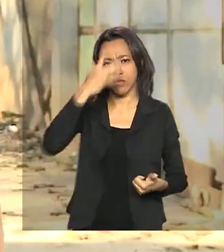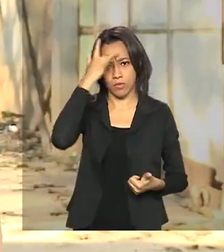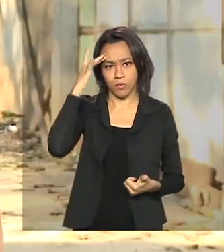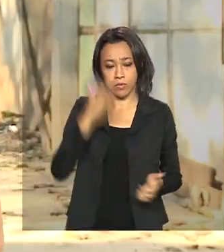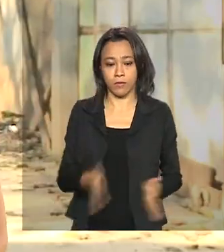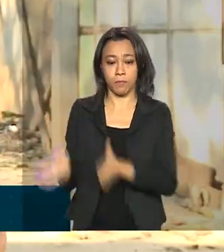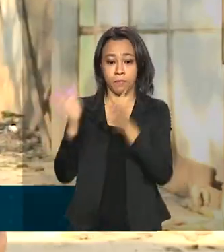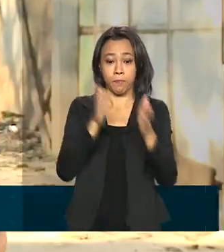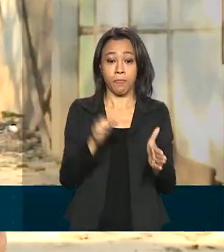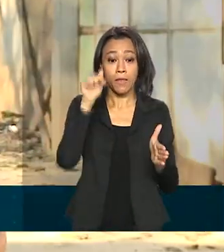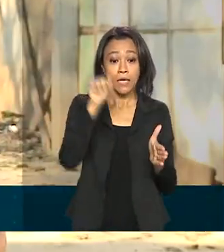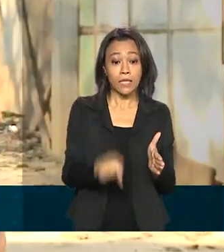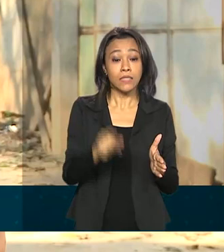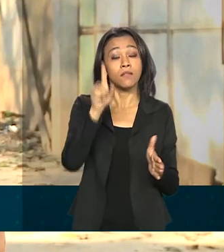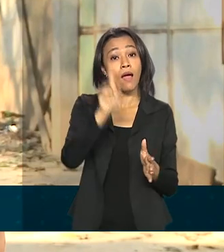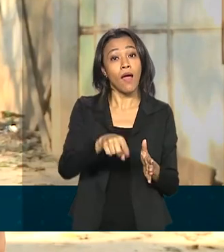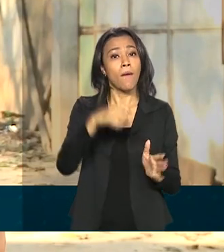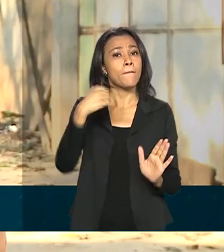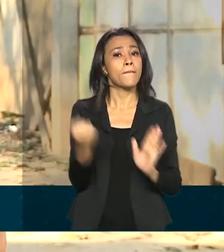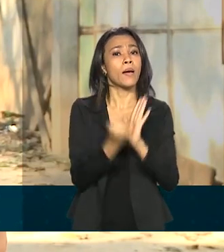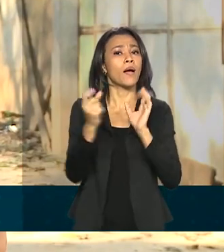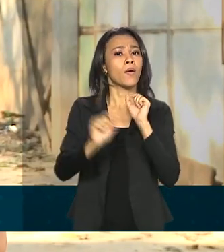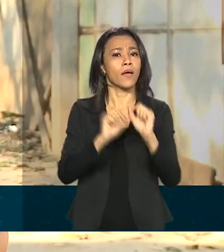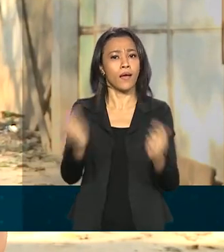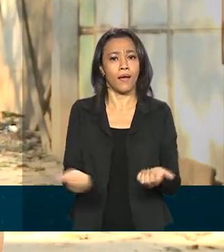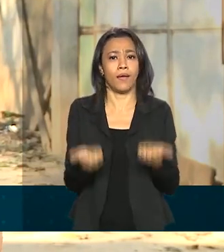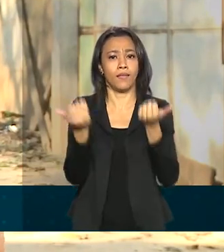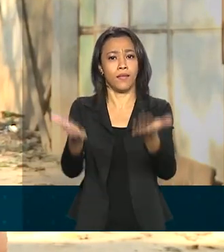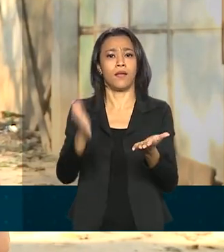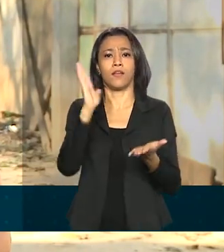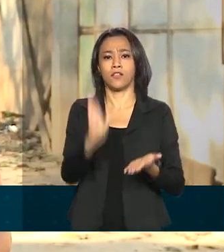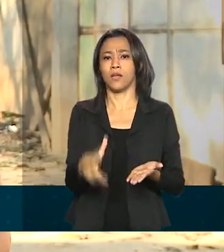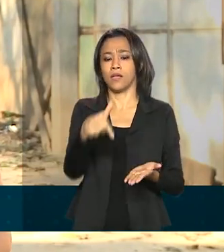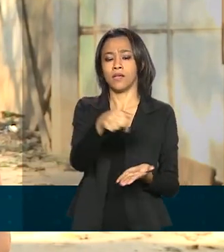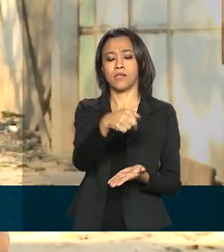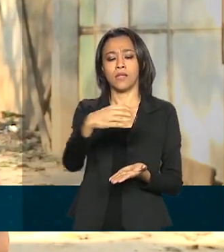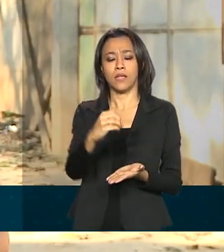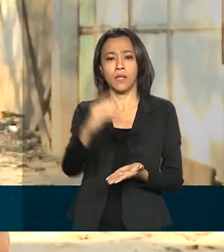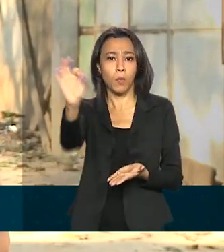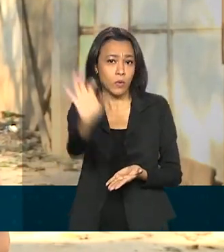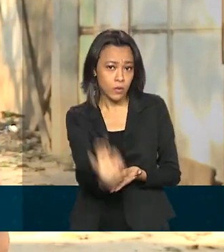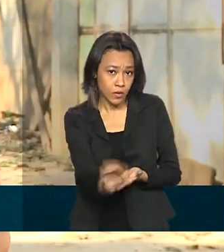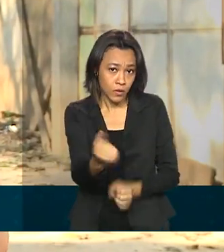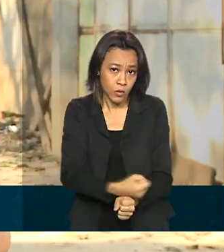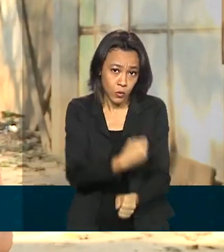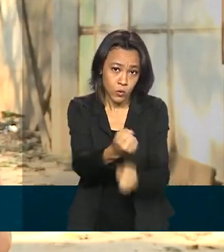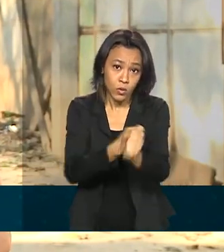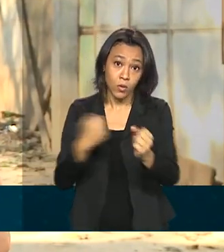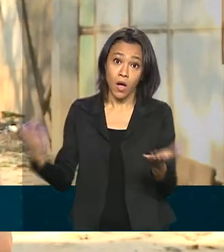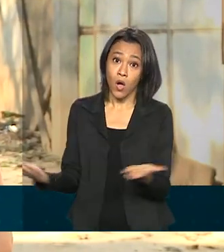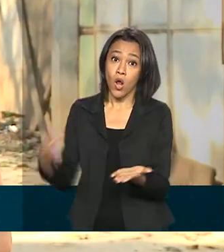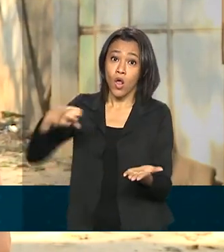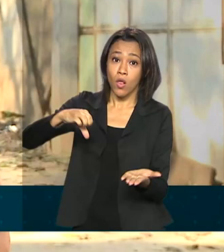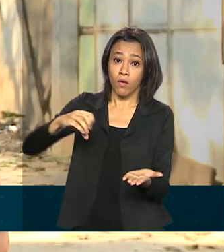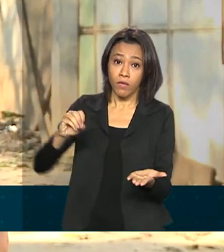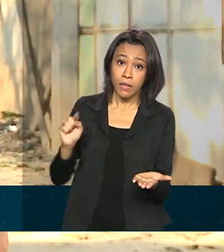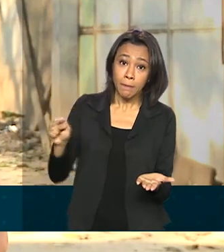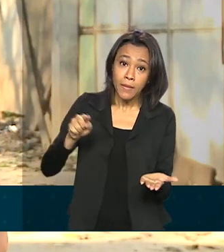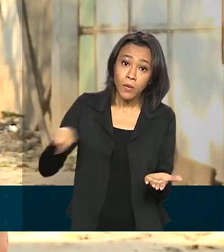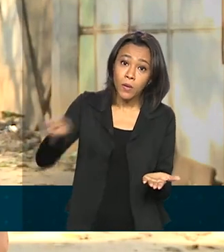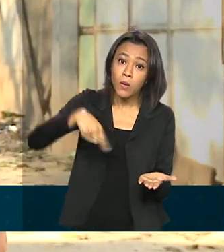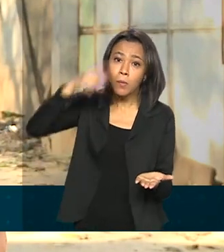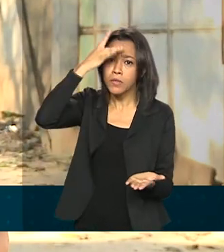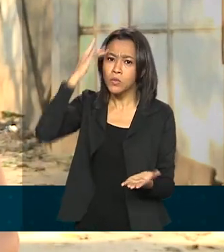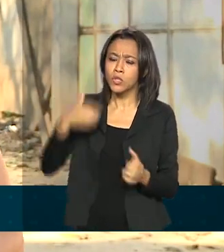etapa marca a entrega de 70% das obras. A partir de agora, 90 mil pessoas de quatro bairros serão